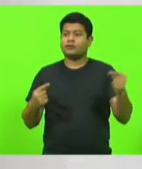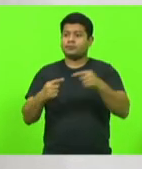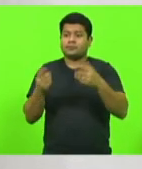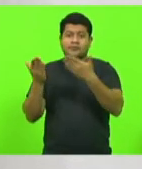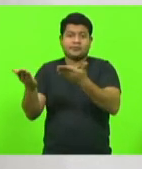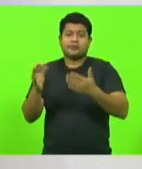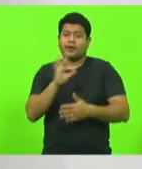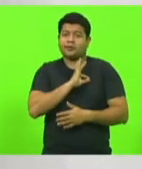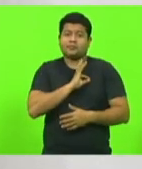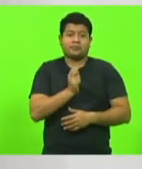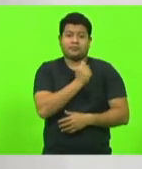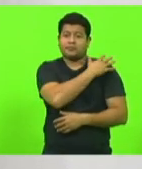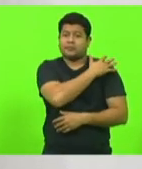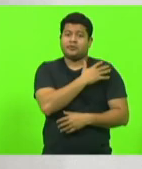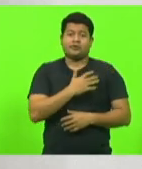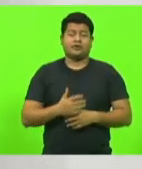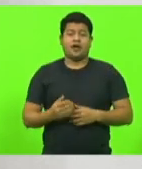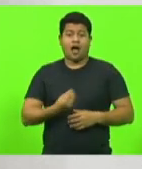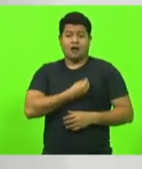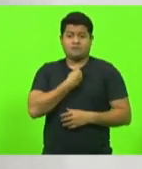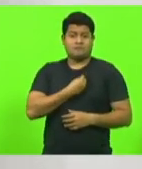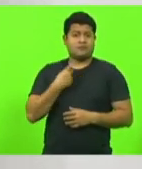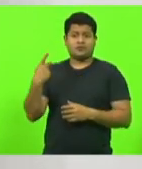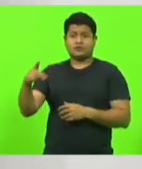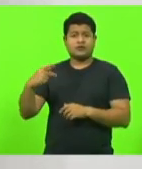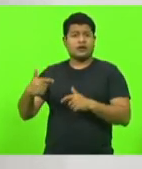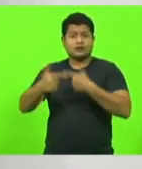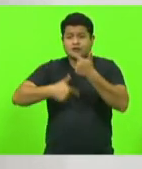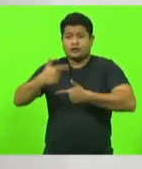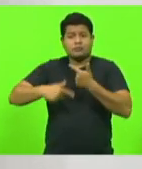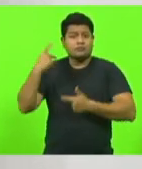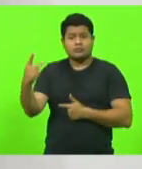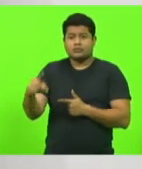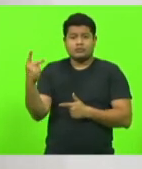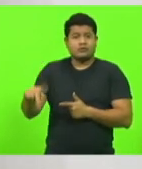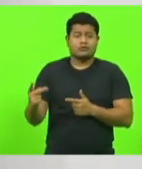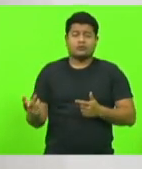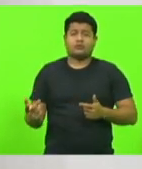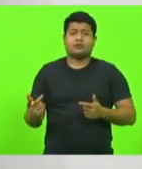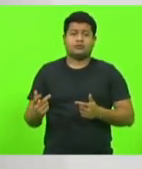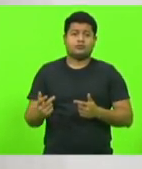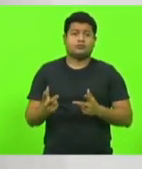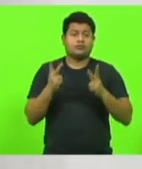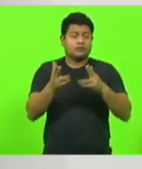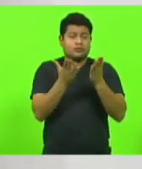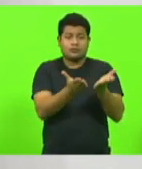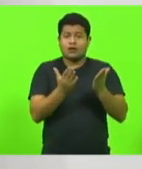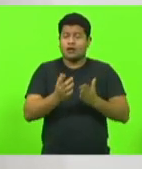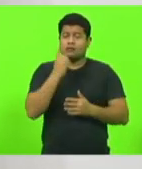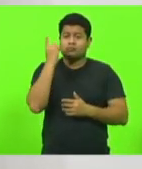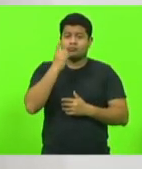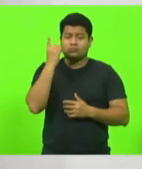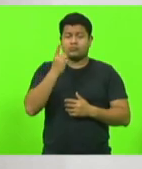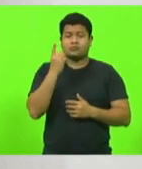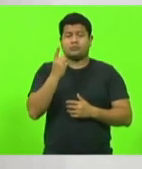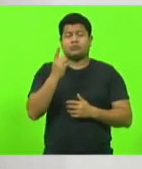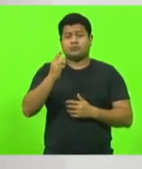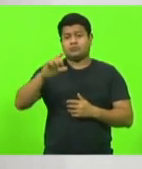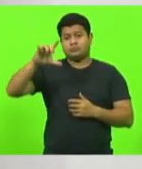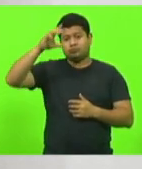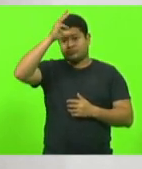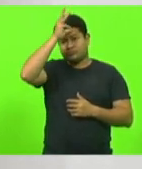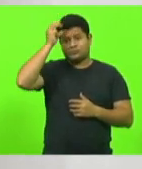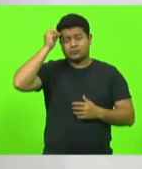militares de forma específica. Assim, como a deputada Luciane Carminati está trabalhando o plano de